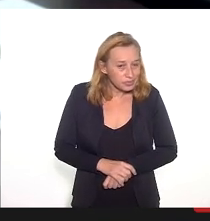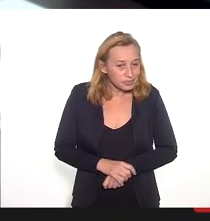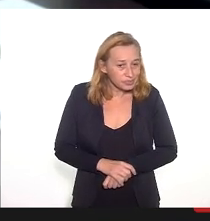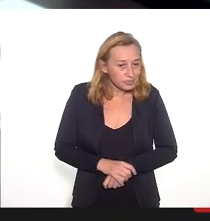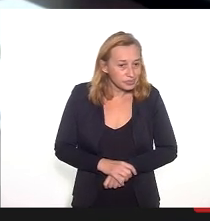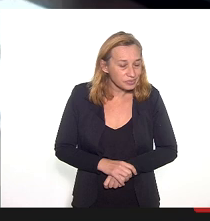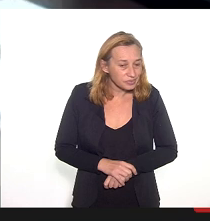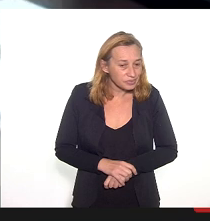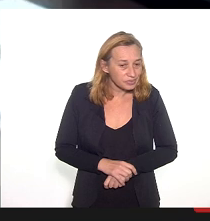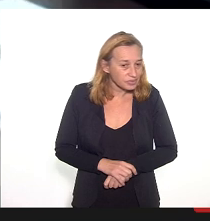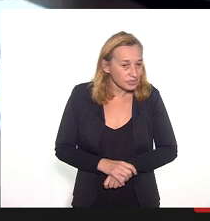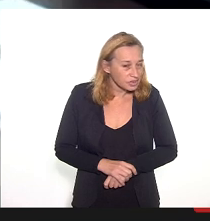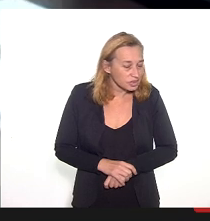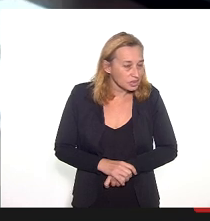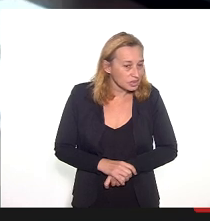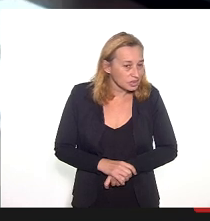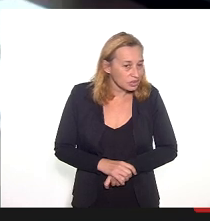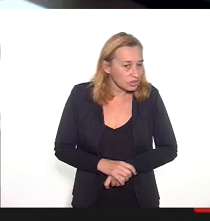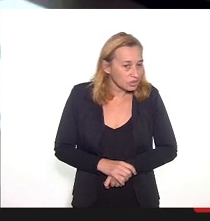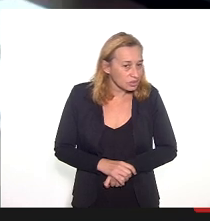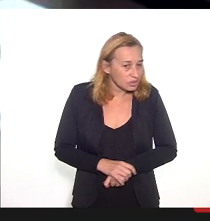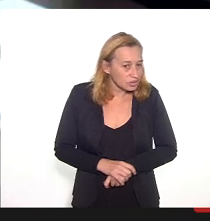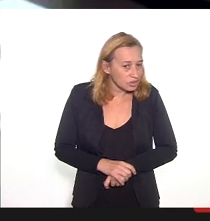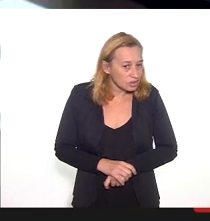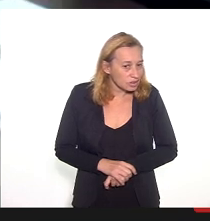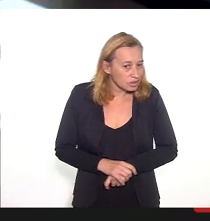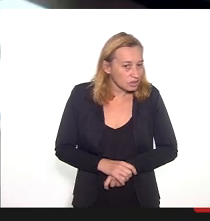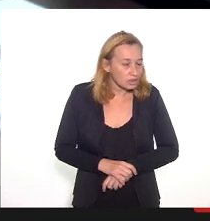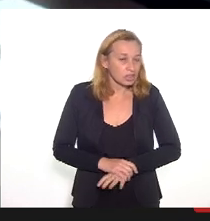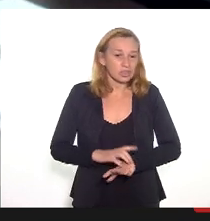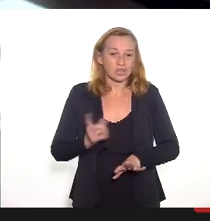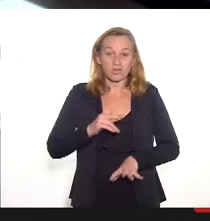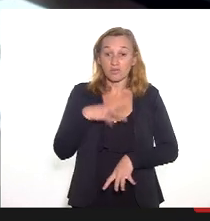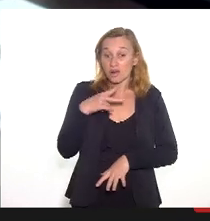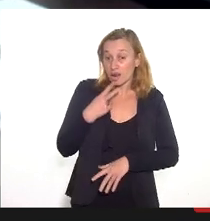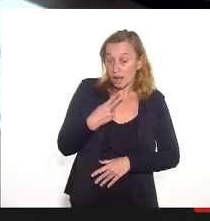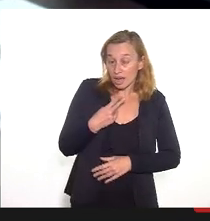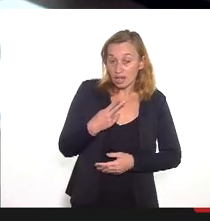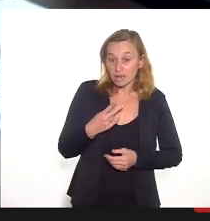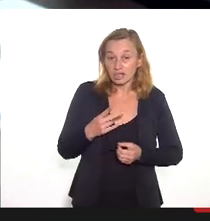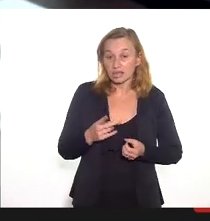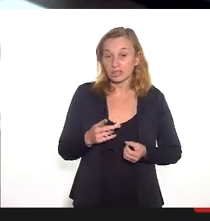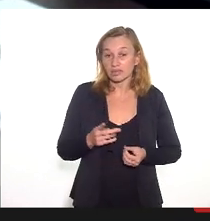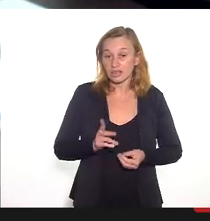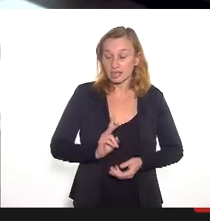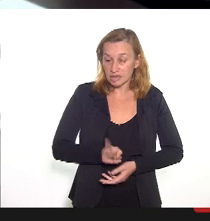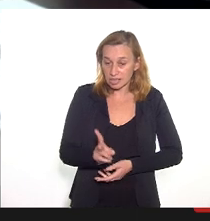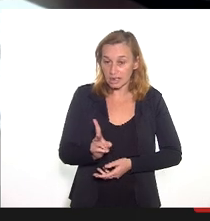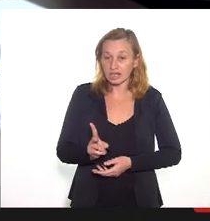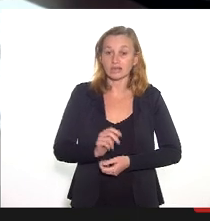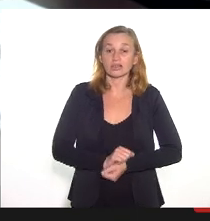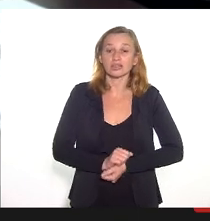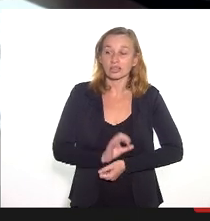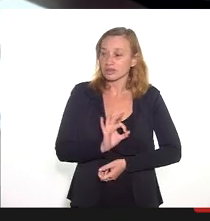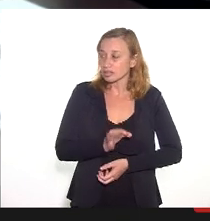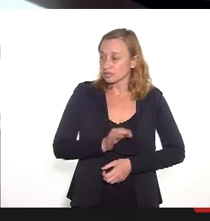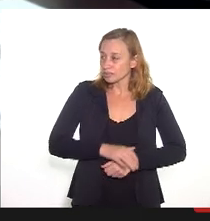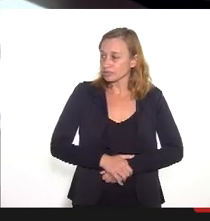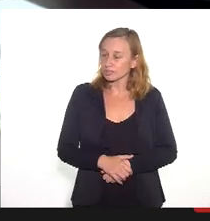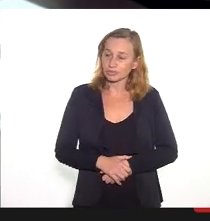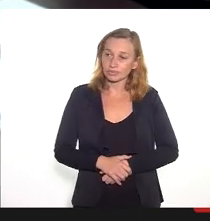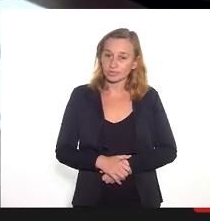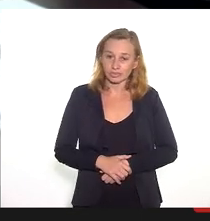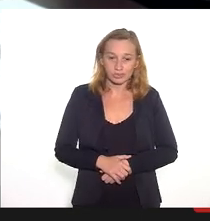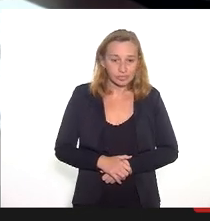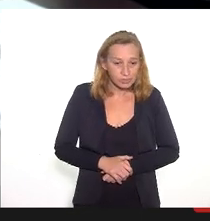não facultar facultar isso de uma forma rotineira em casos decepcionais a gente pode lançar